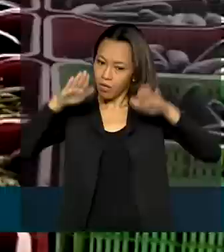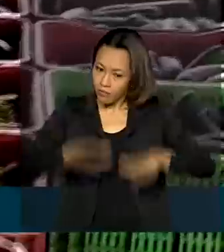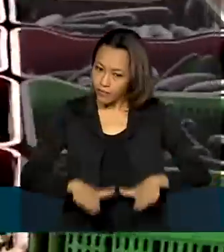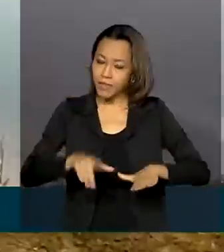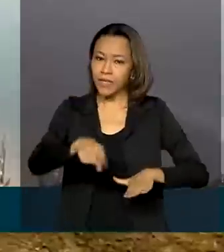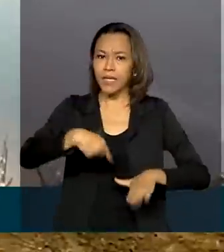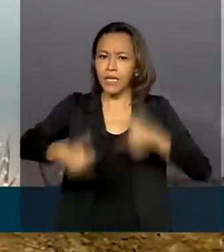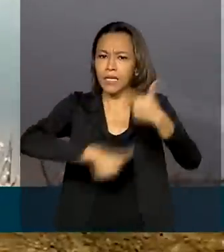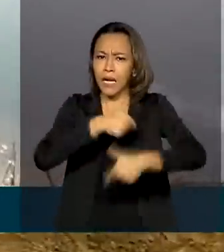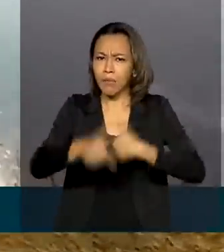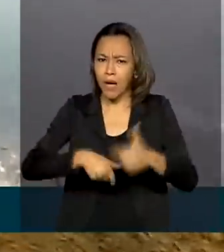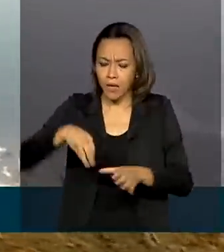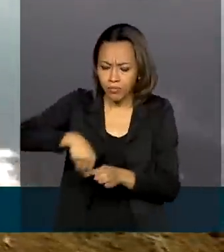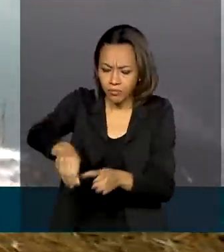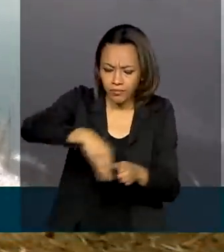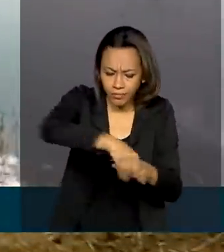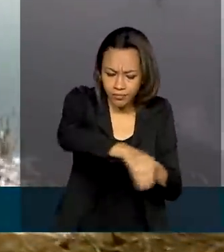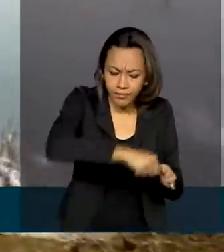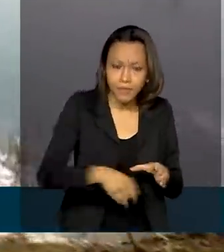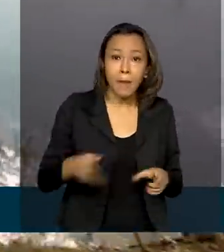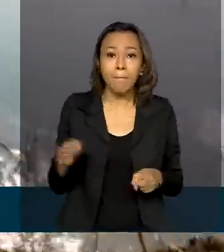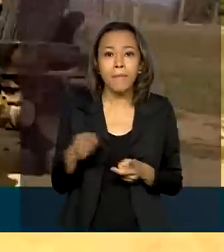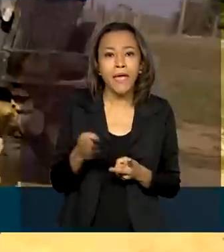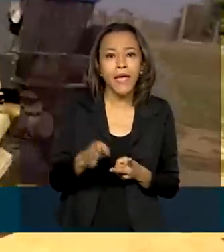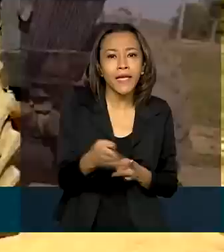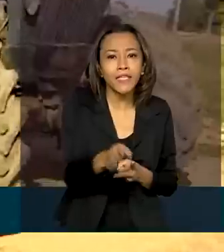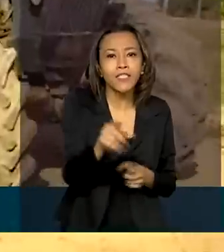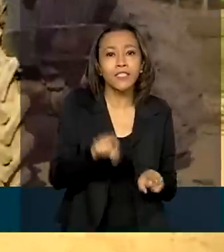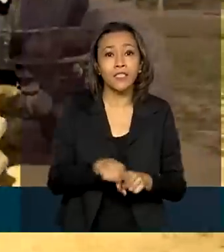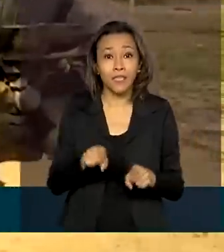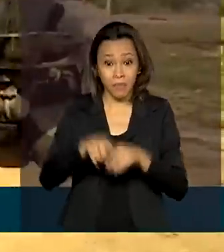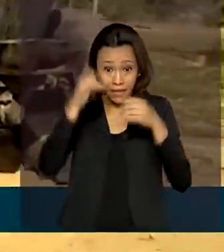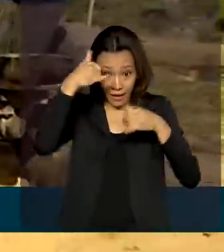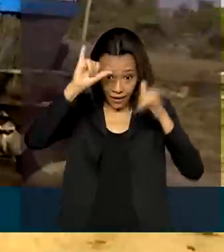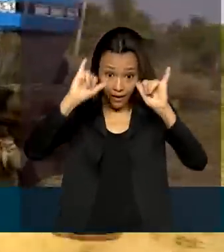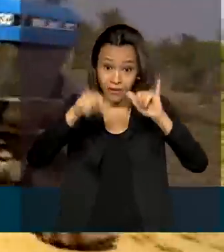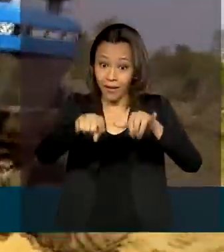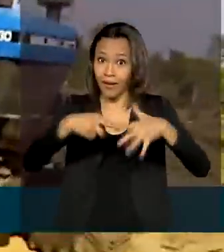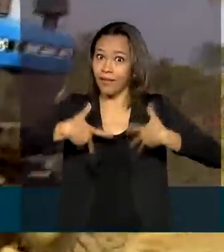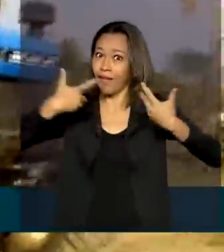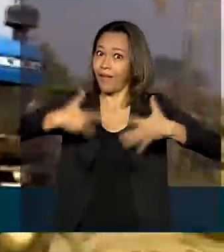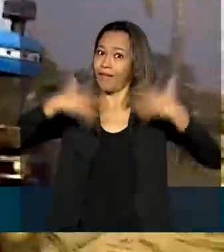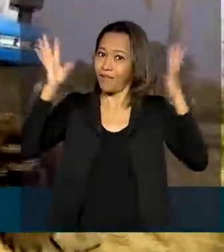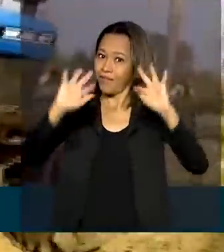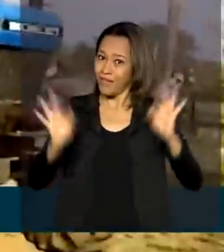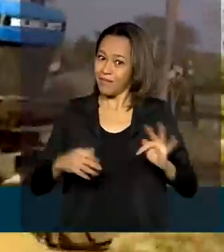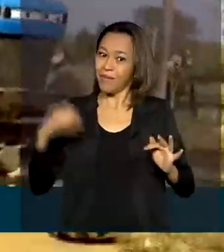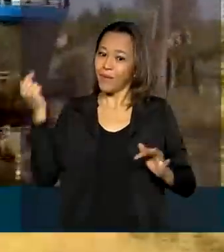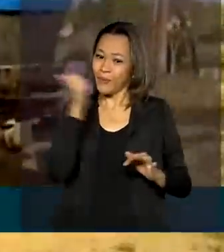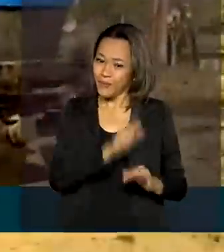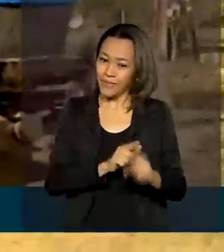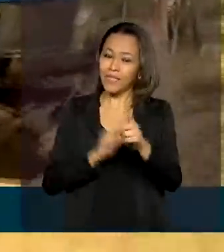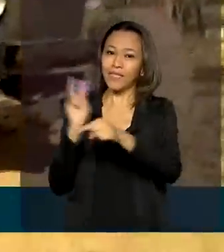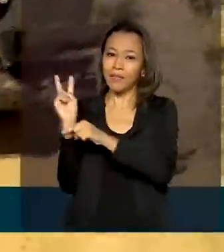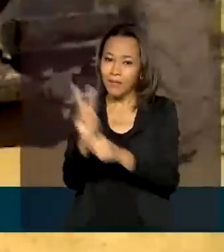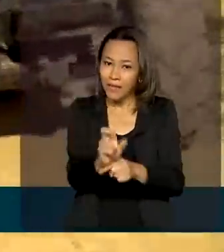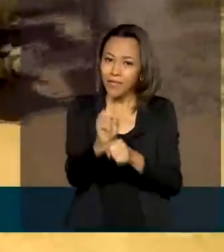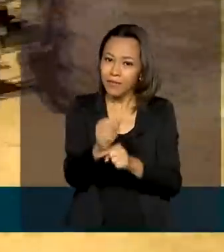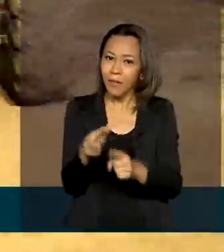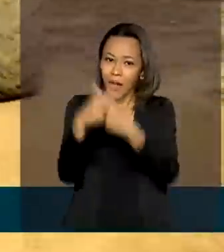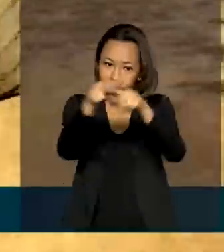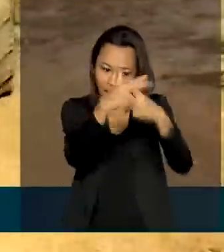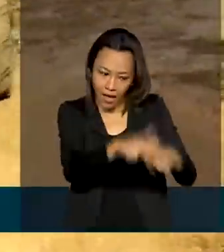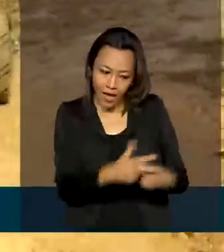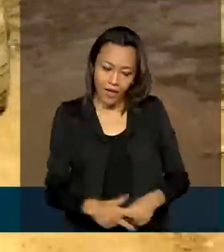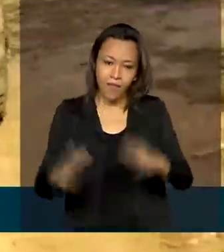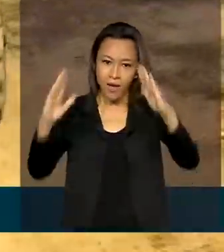hortaliças e cria peixes e gado de leite. Ela está animada com a possibilidade de conseguir crédito para reformar a casa em que